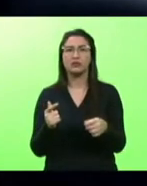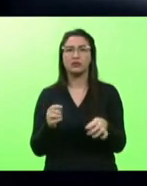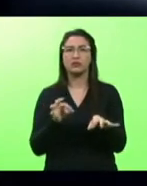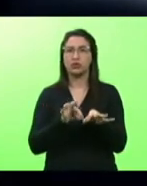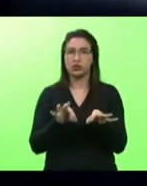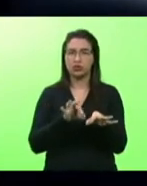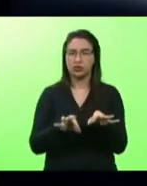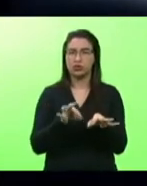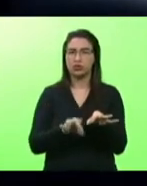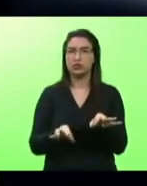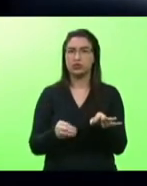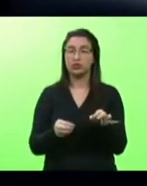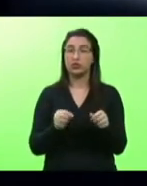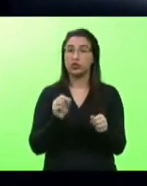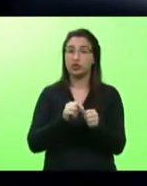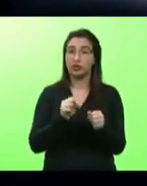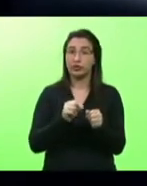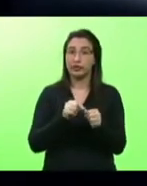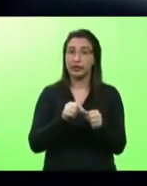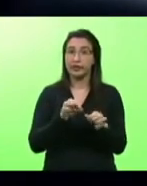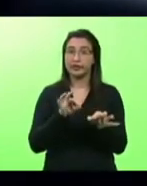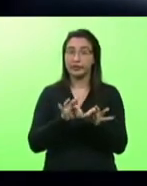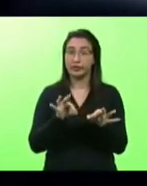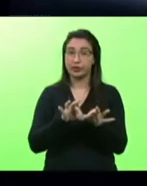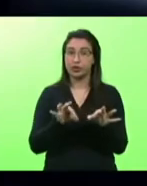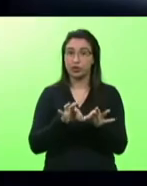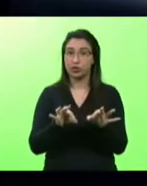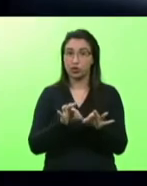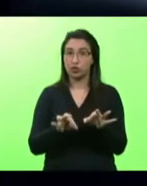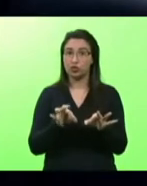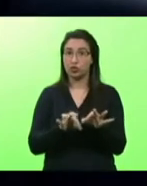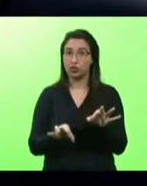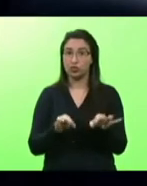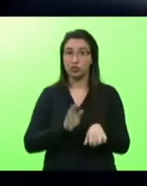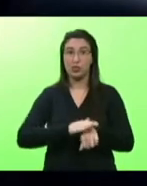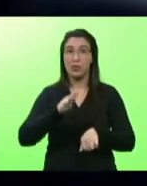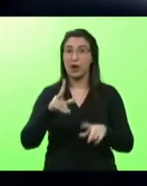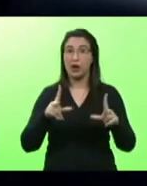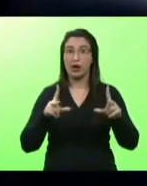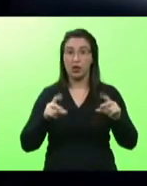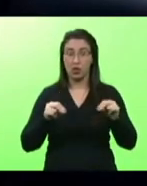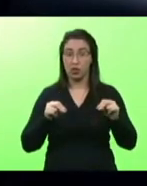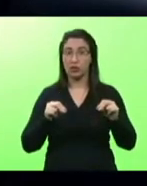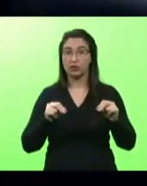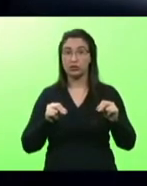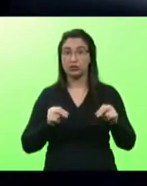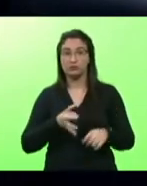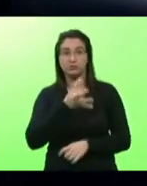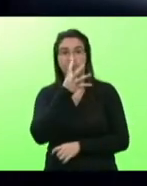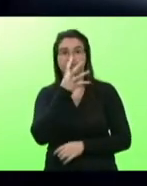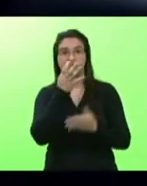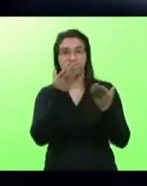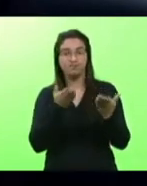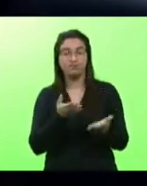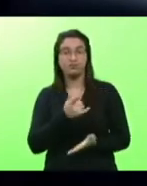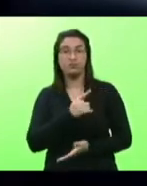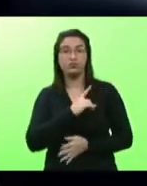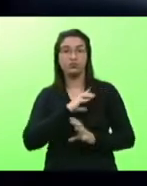por um instituto reconhecido na área de vacinas um dos mais reconhecidos do mundo deputado presidente o instituto